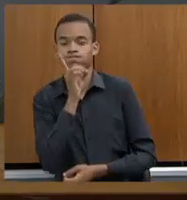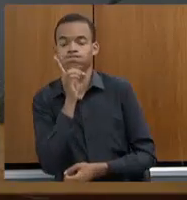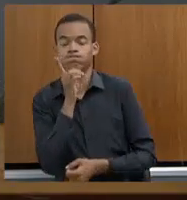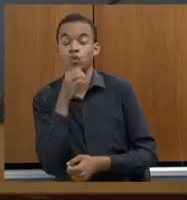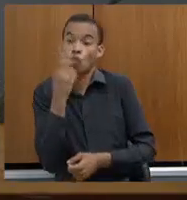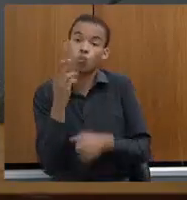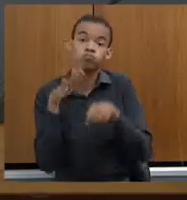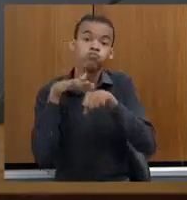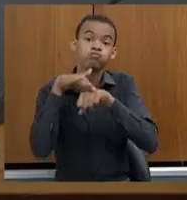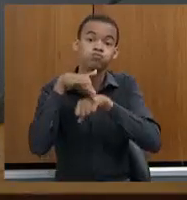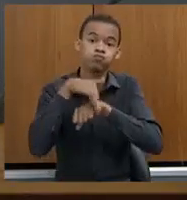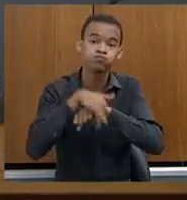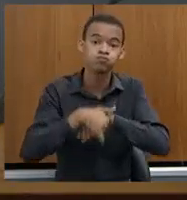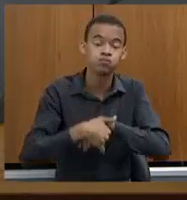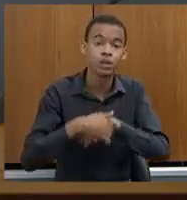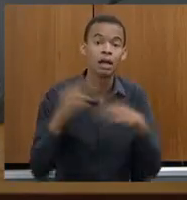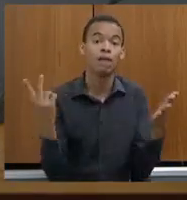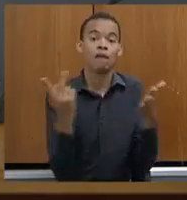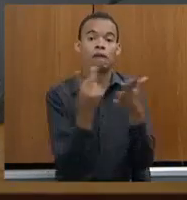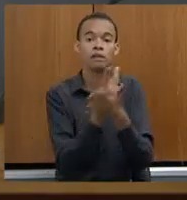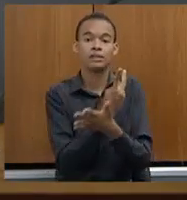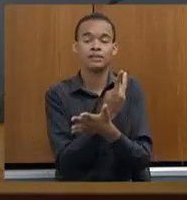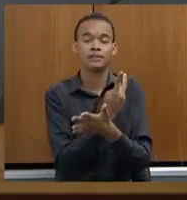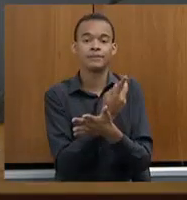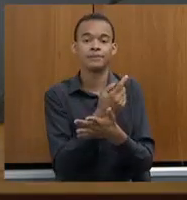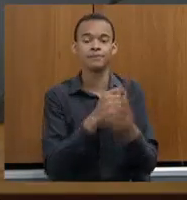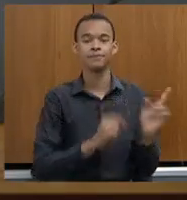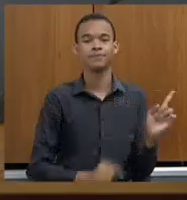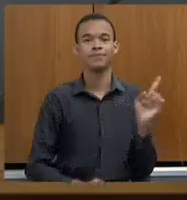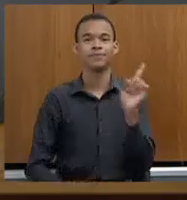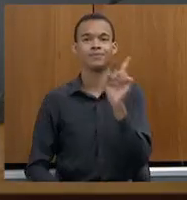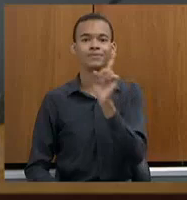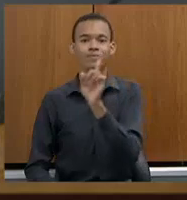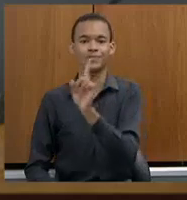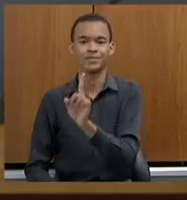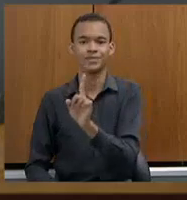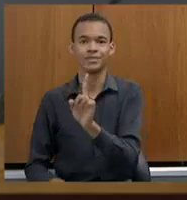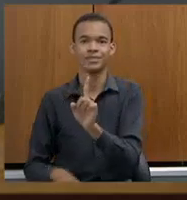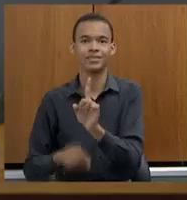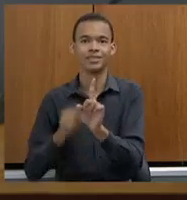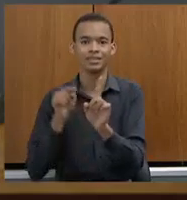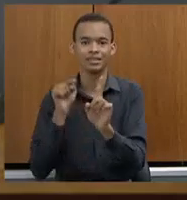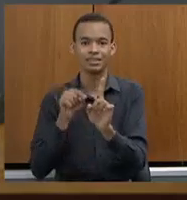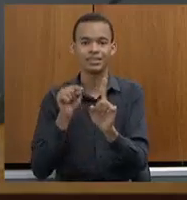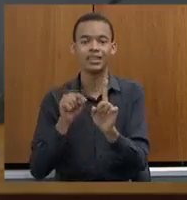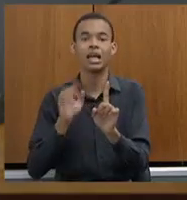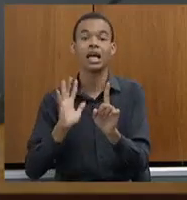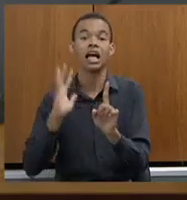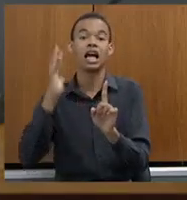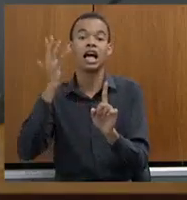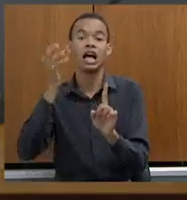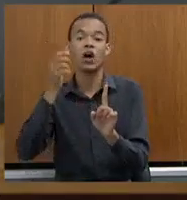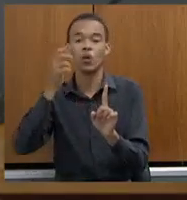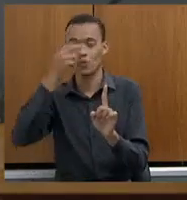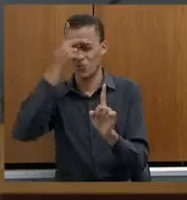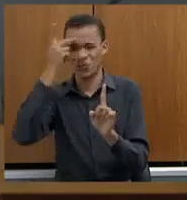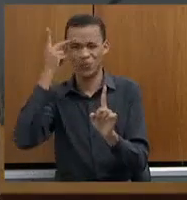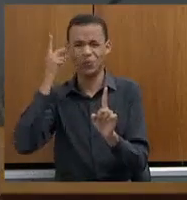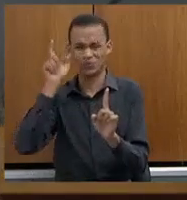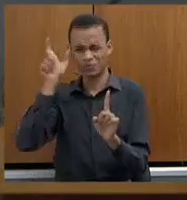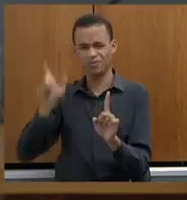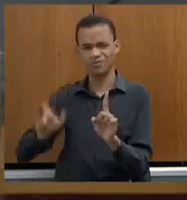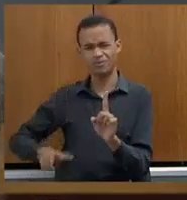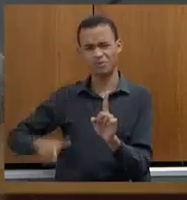e que a gente tem que ir junto muitas vezes com o agressor na mesma viatura e tudo,